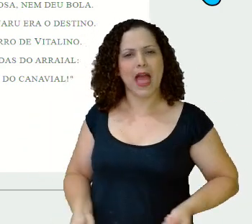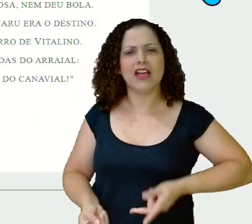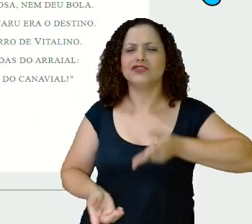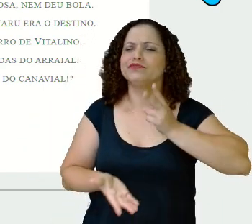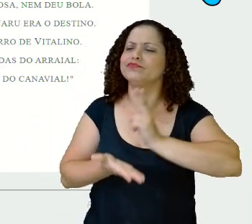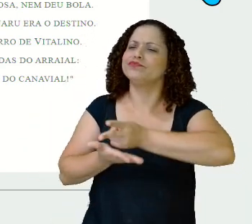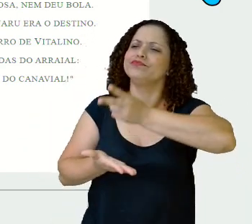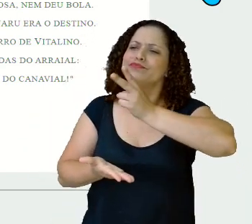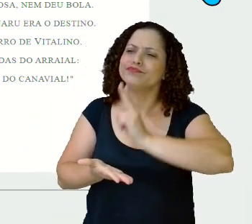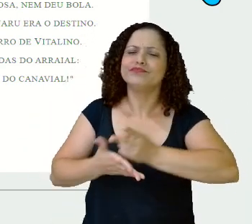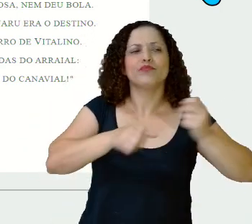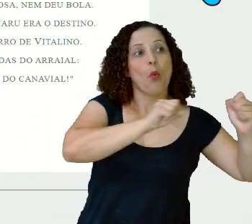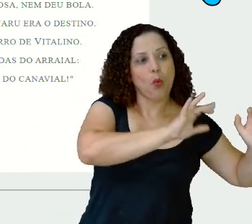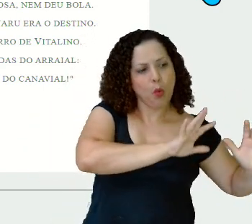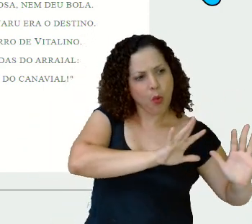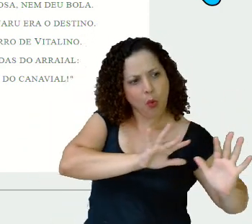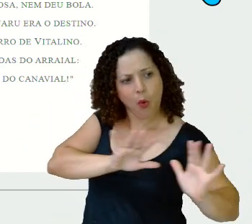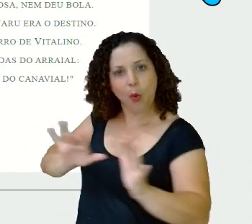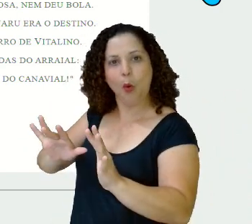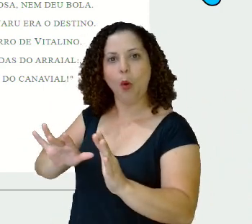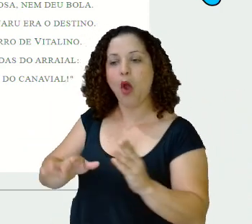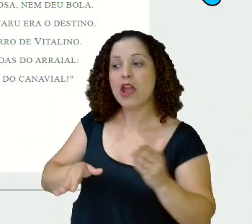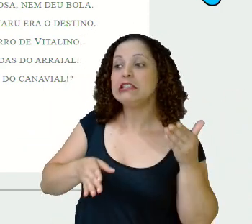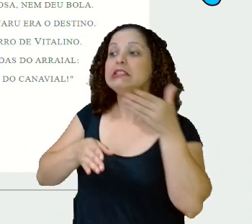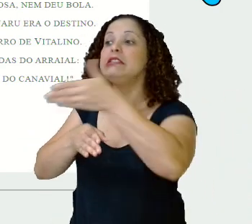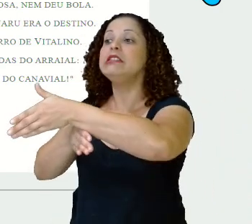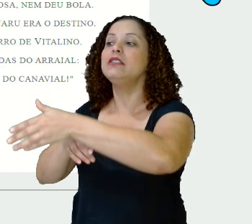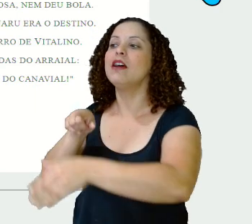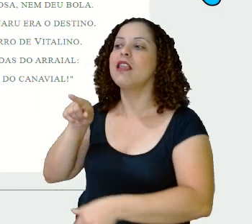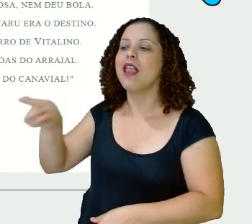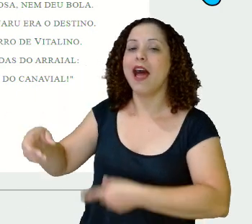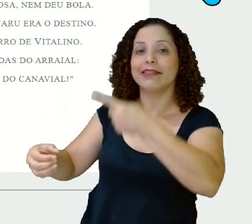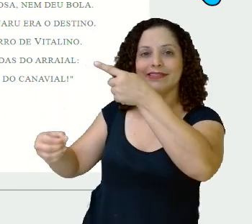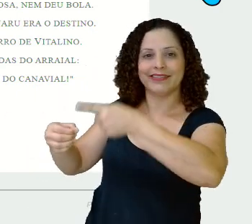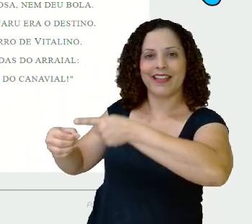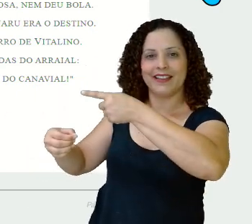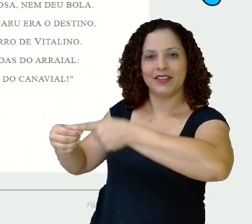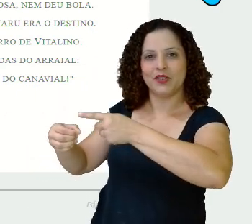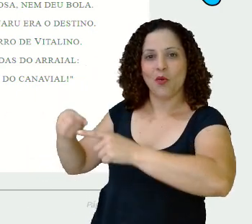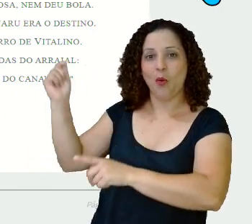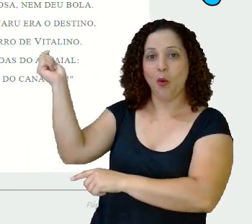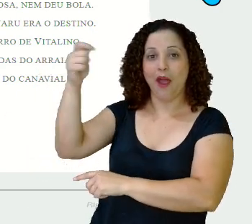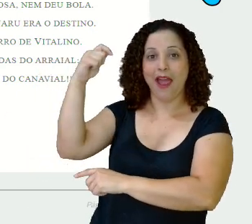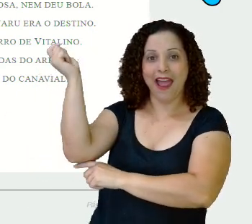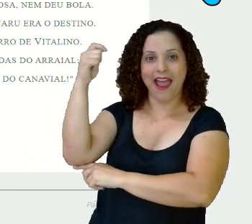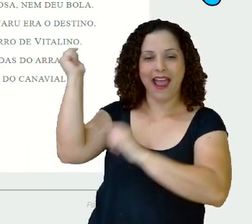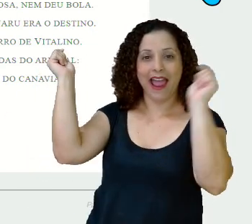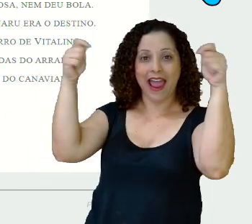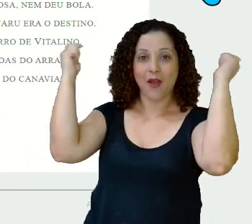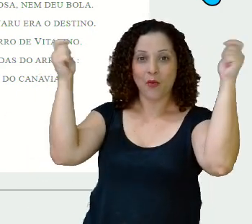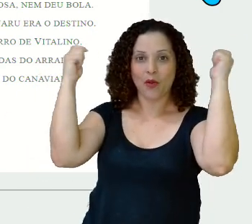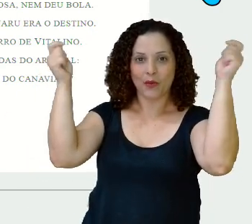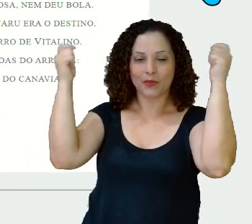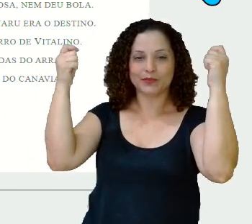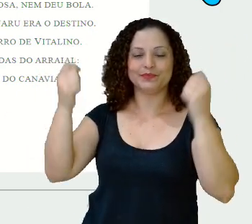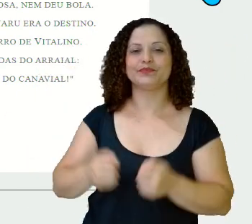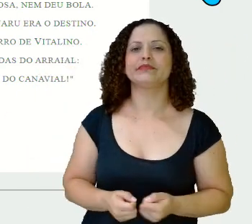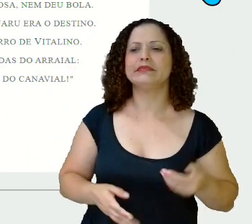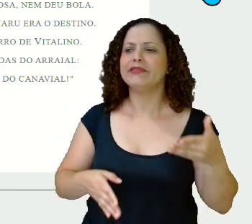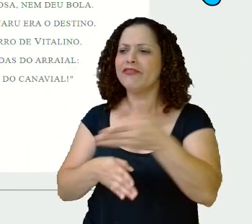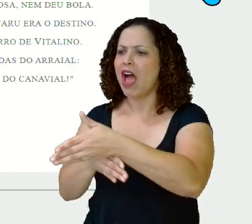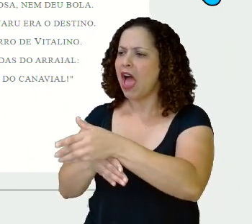Caruaru era o destino Lá encontraram o boneco de